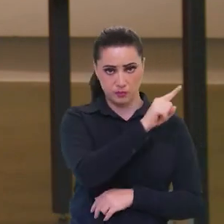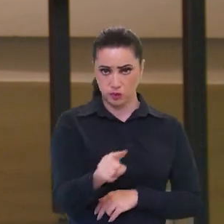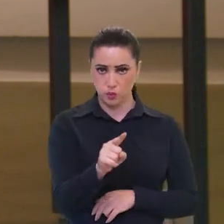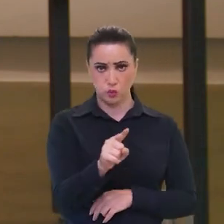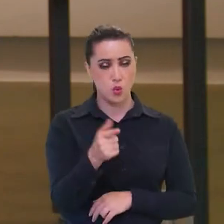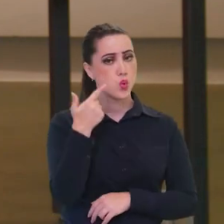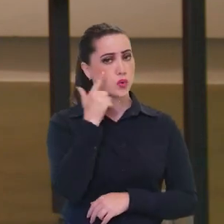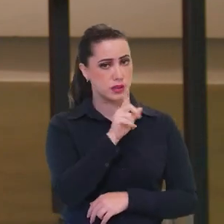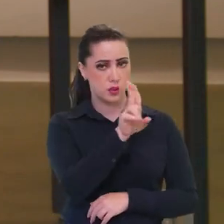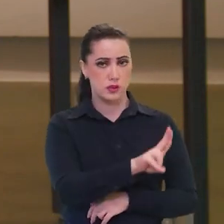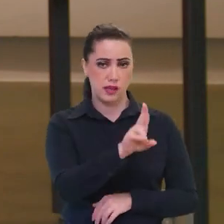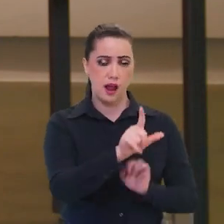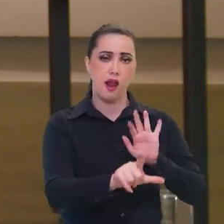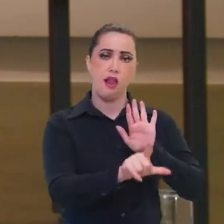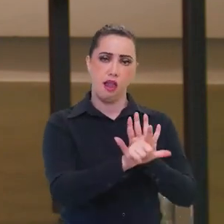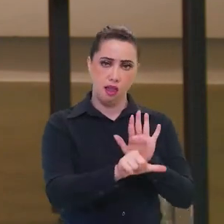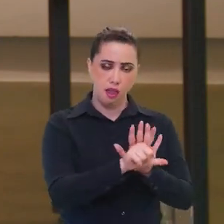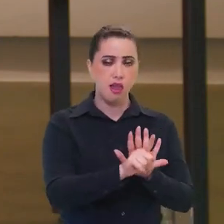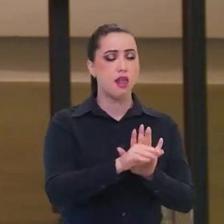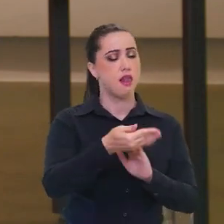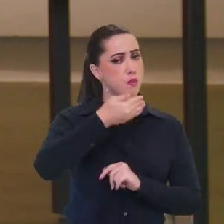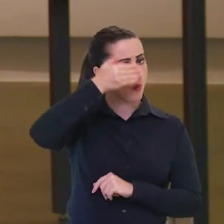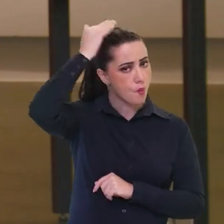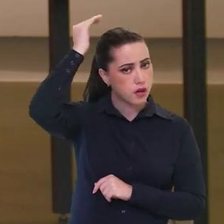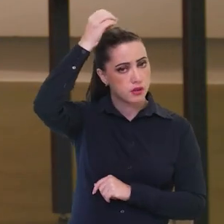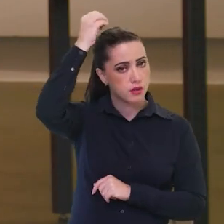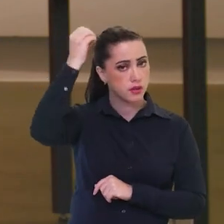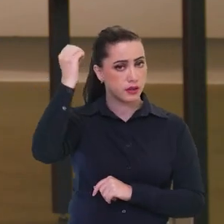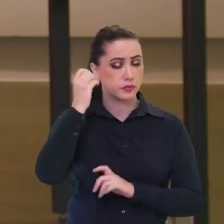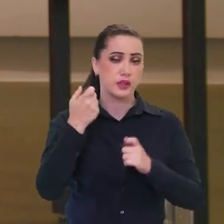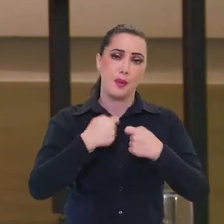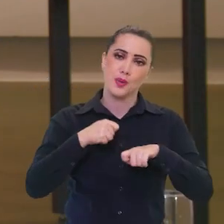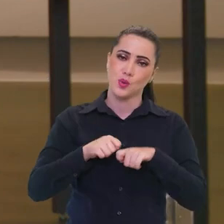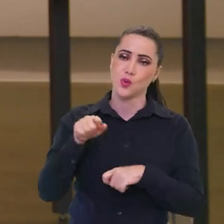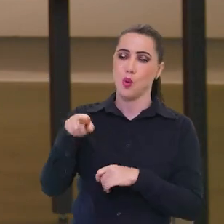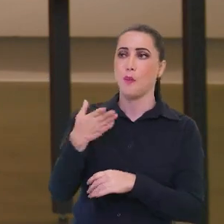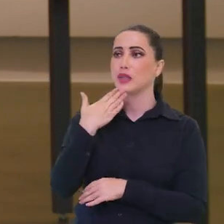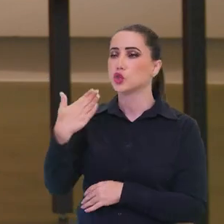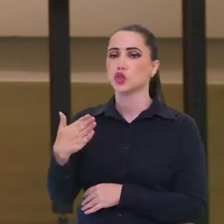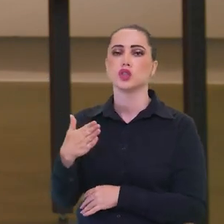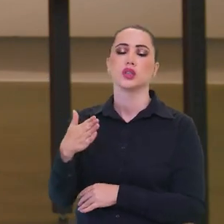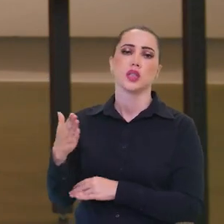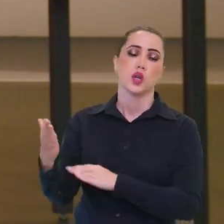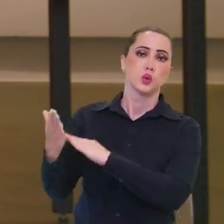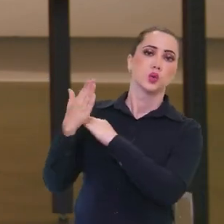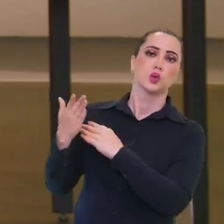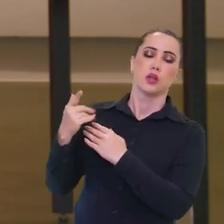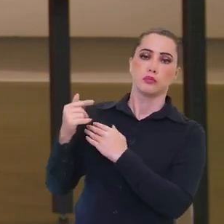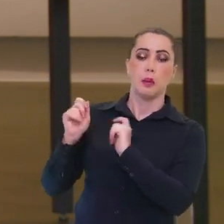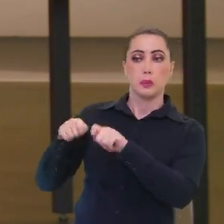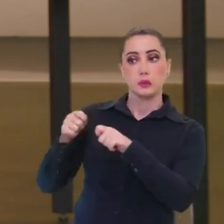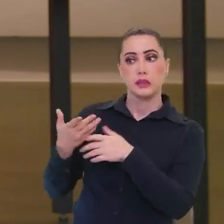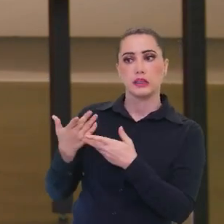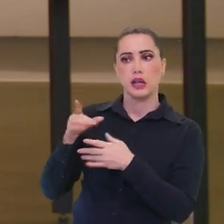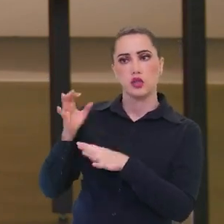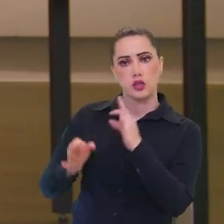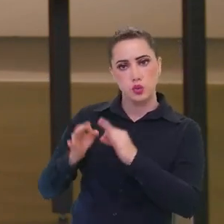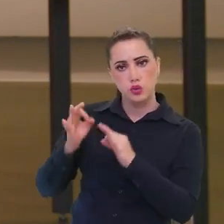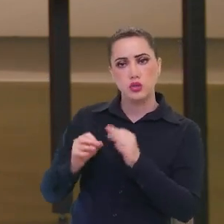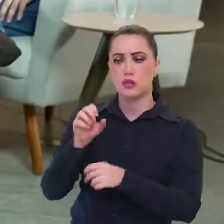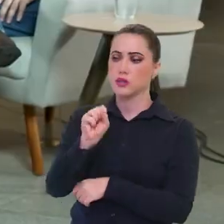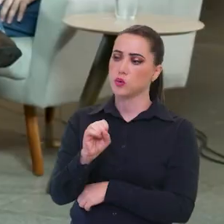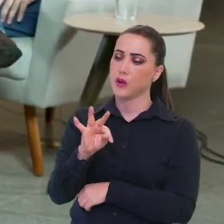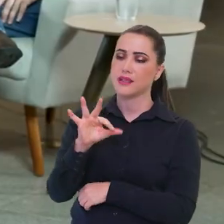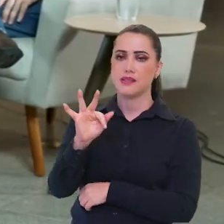precisou que o Supremo Tribunal, através da ministra Carmem Lúcia, desse para nós o prorrogação